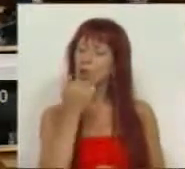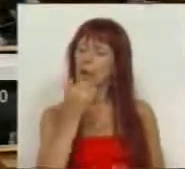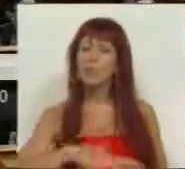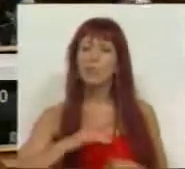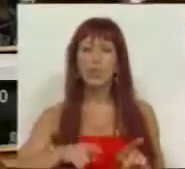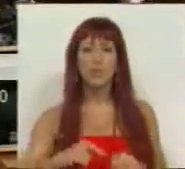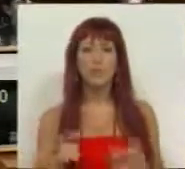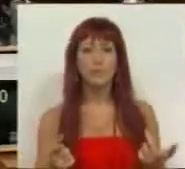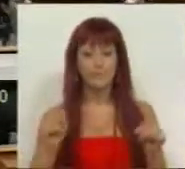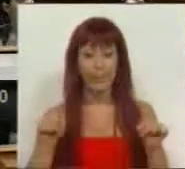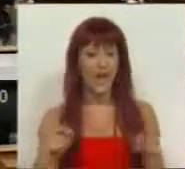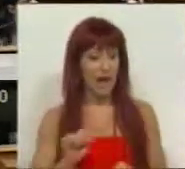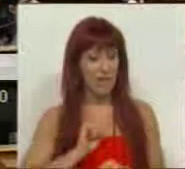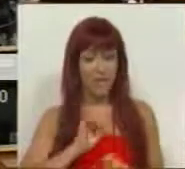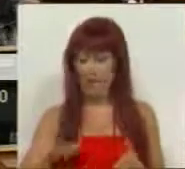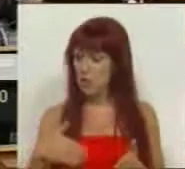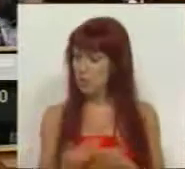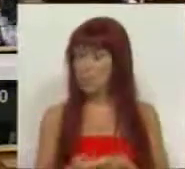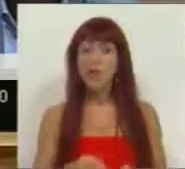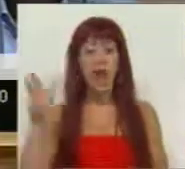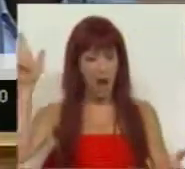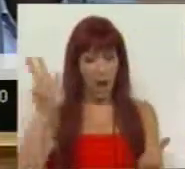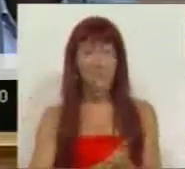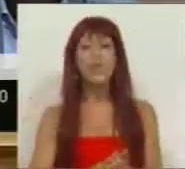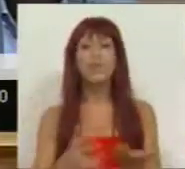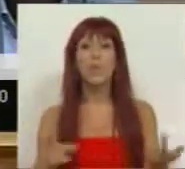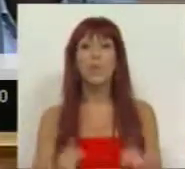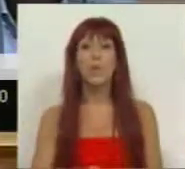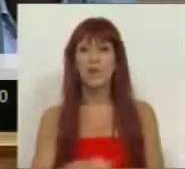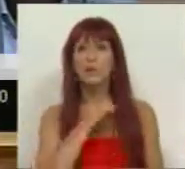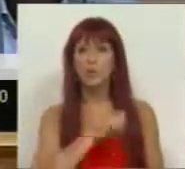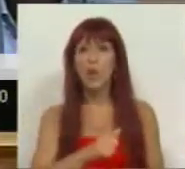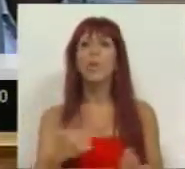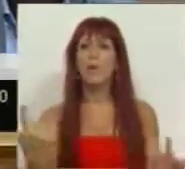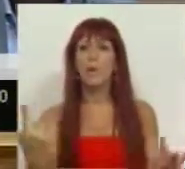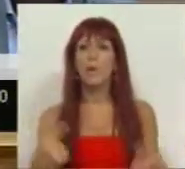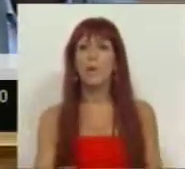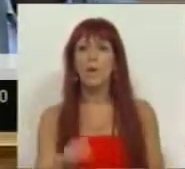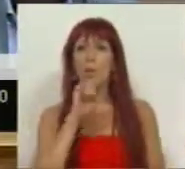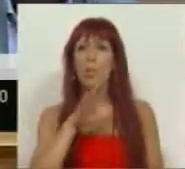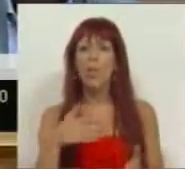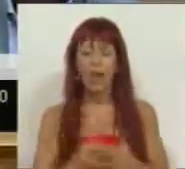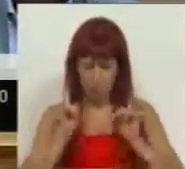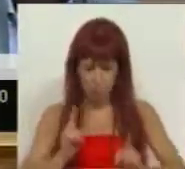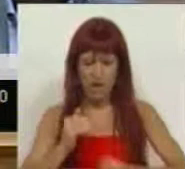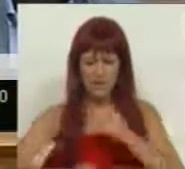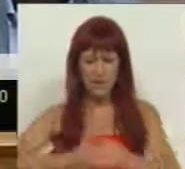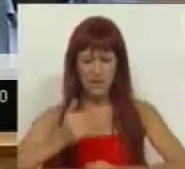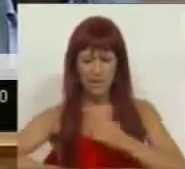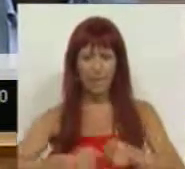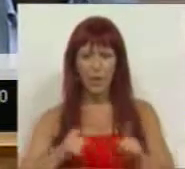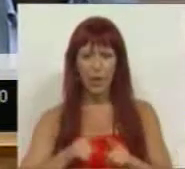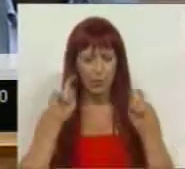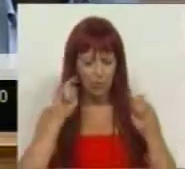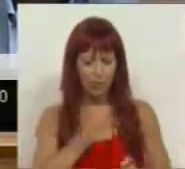-se pelo facto desta nossa proposta ser aprovada, ser viabilizada e se poder dar início a